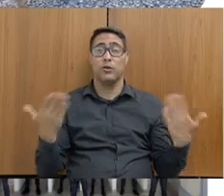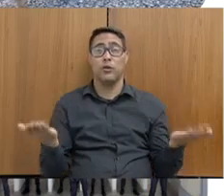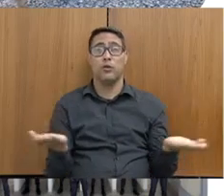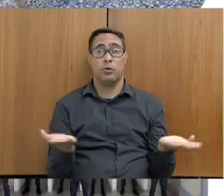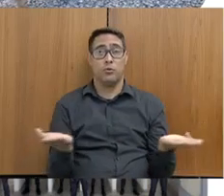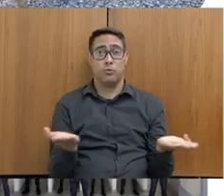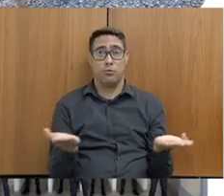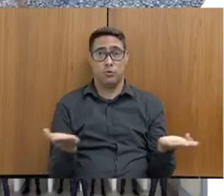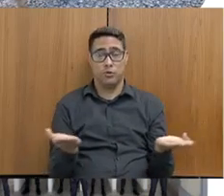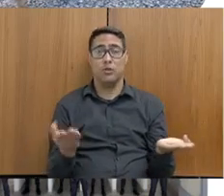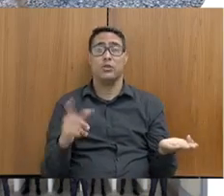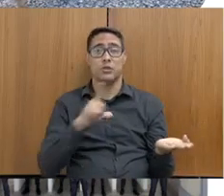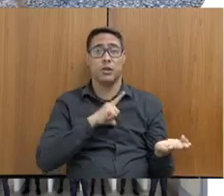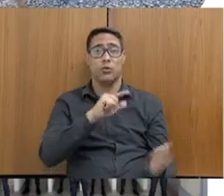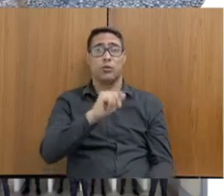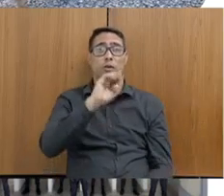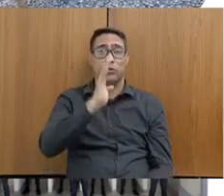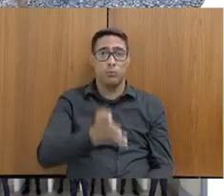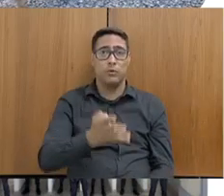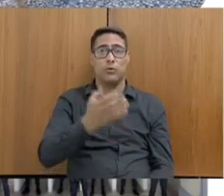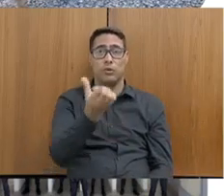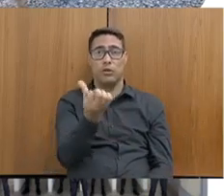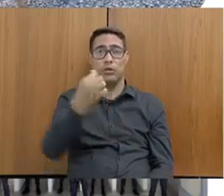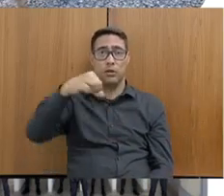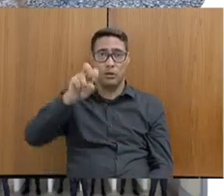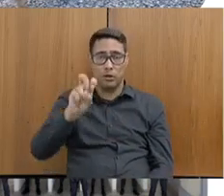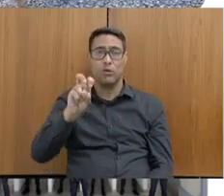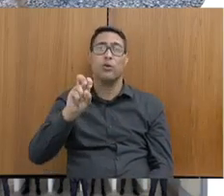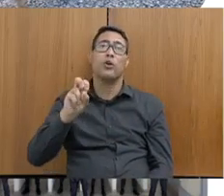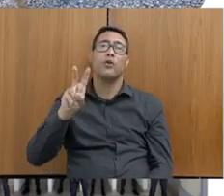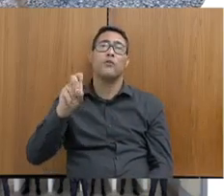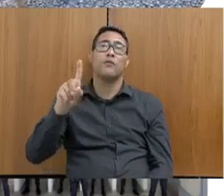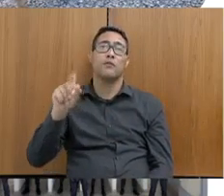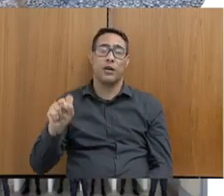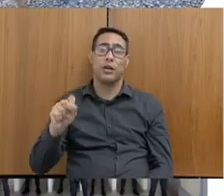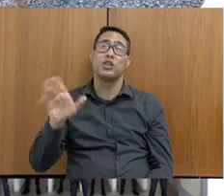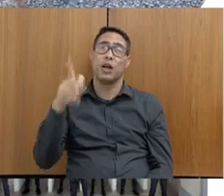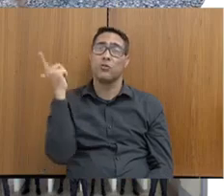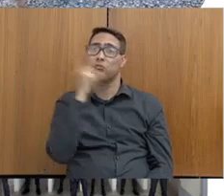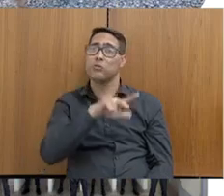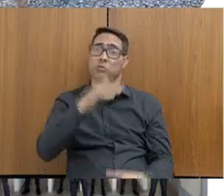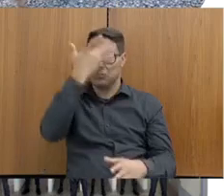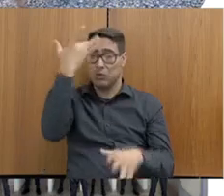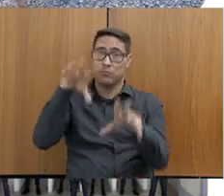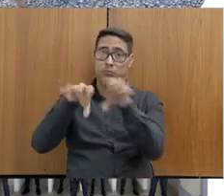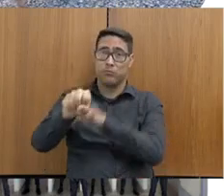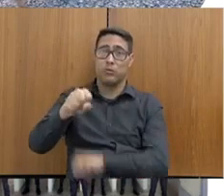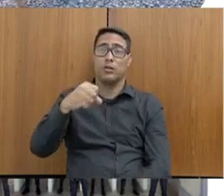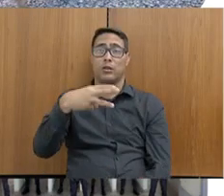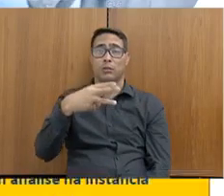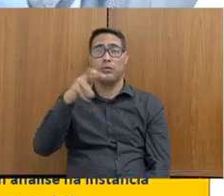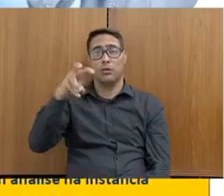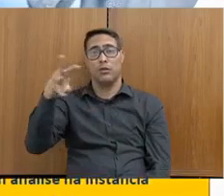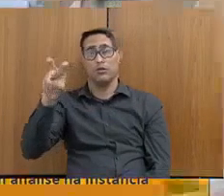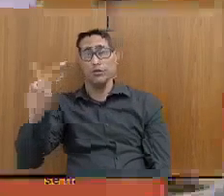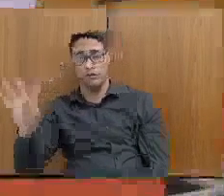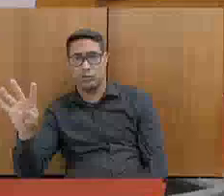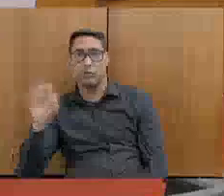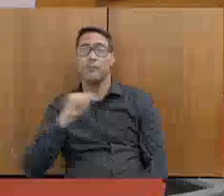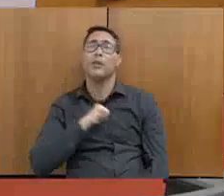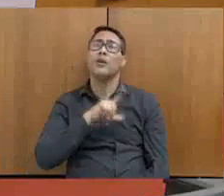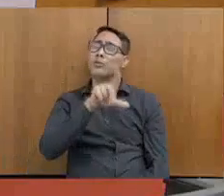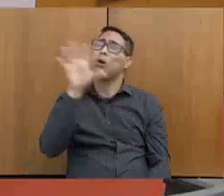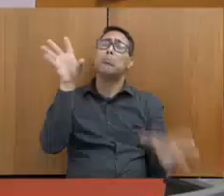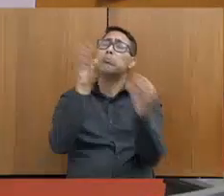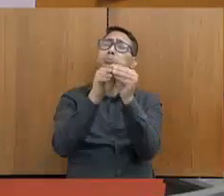ofertamos 4.695 vagas e já capacitados 3.354. Então, deputados, simplificadamente era